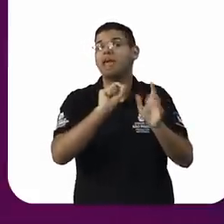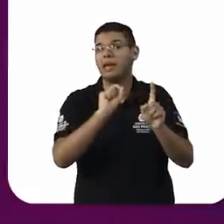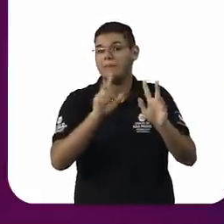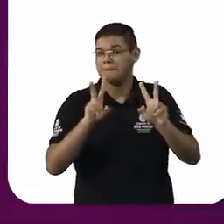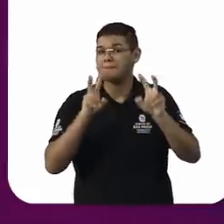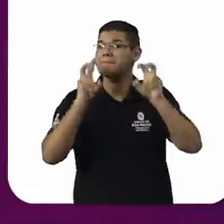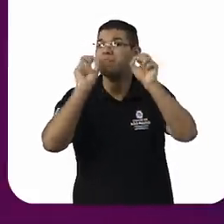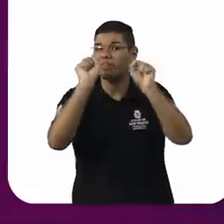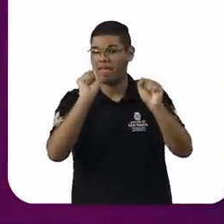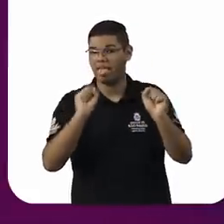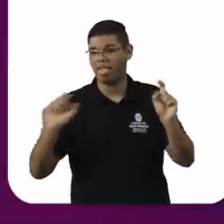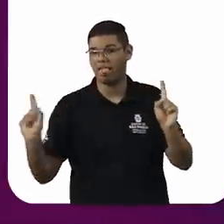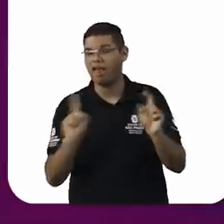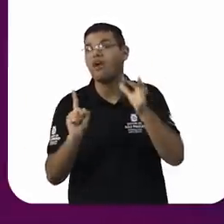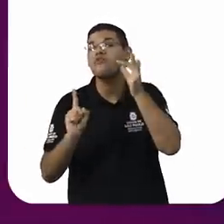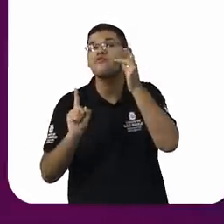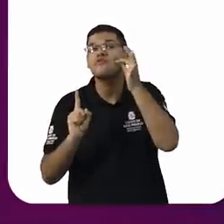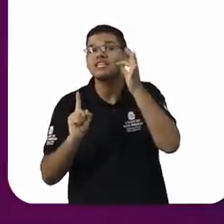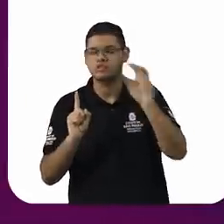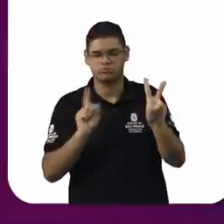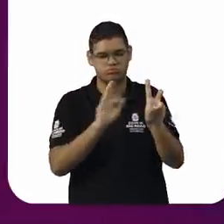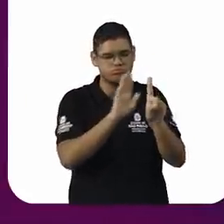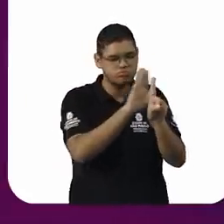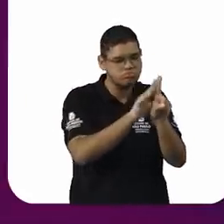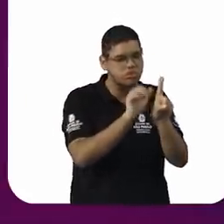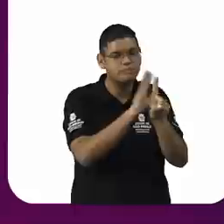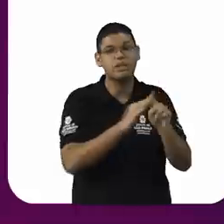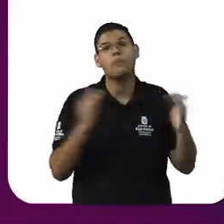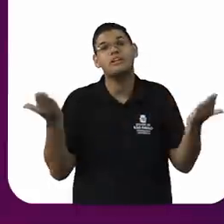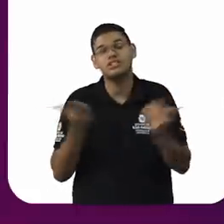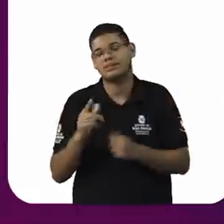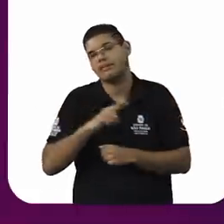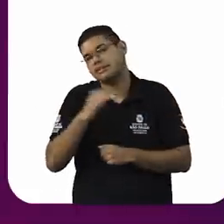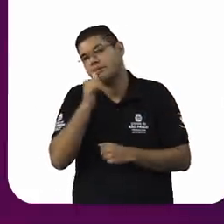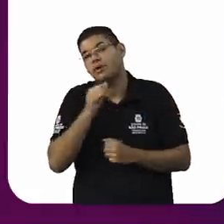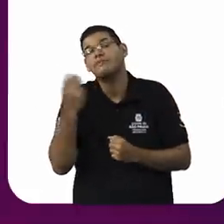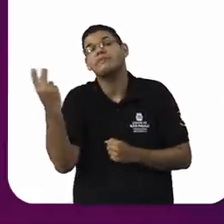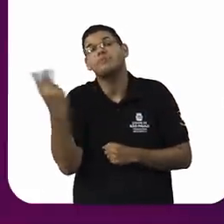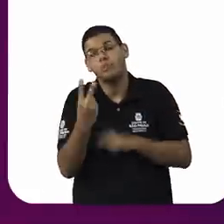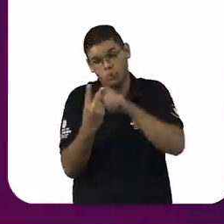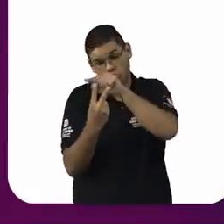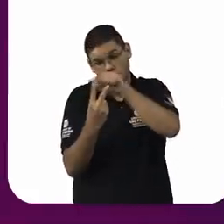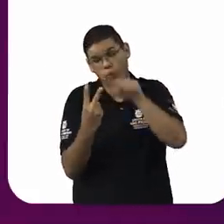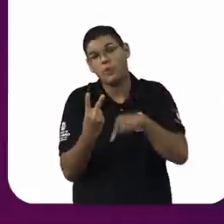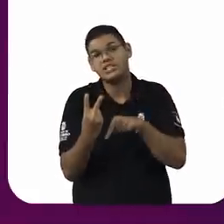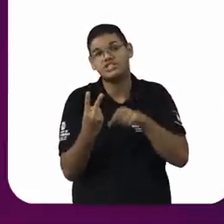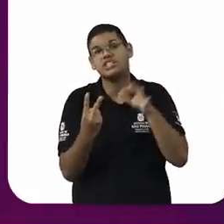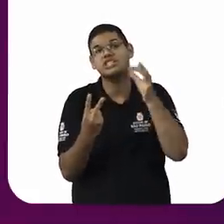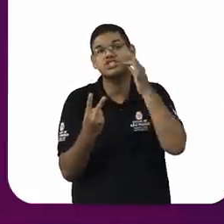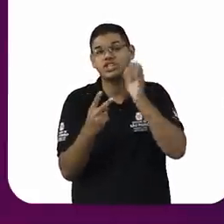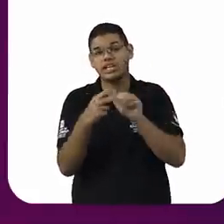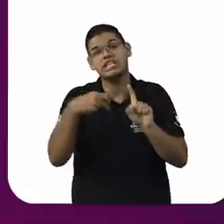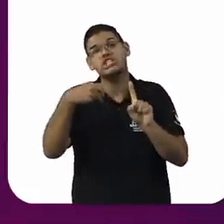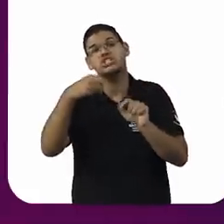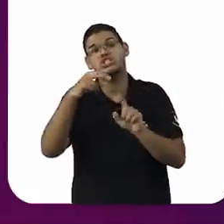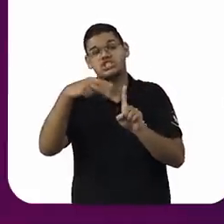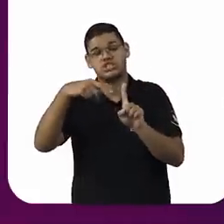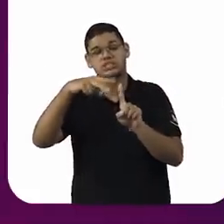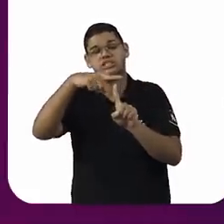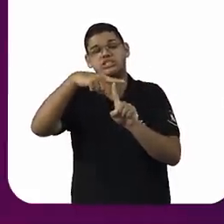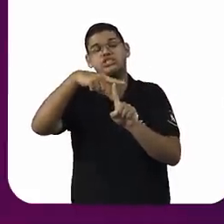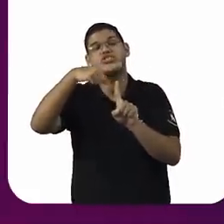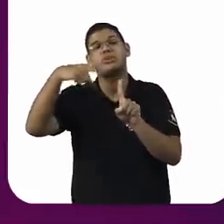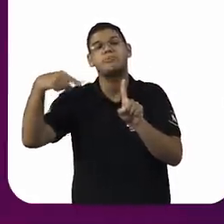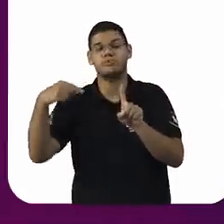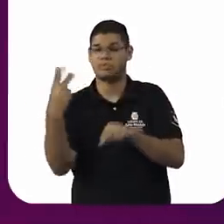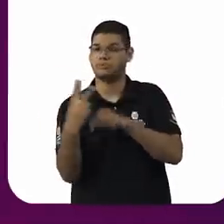tipos de assédio sexual. Nós temos assédio sexual por constrangimento, por chantagem, melhor